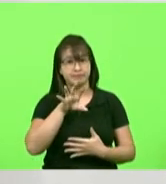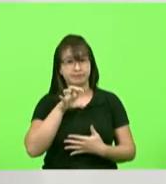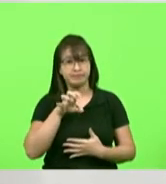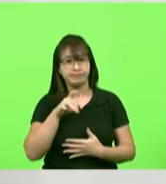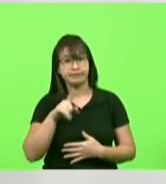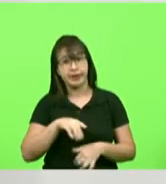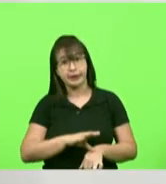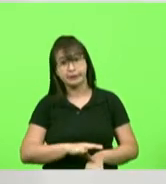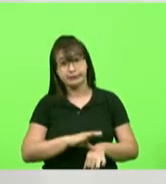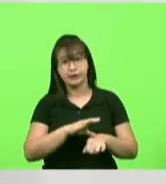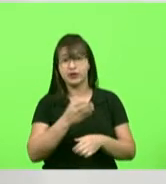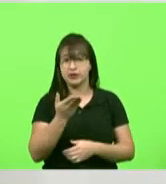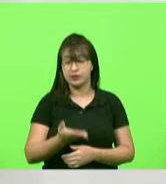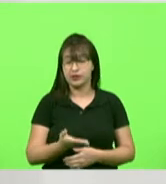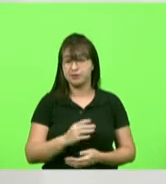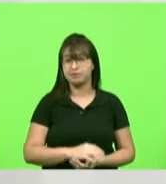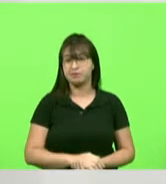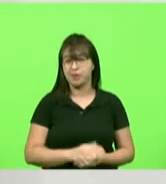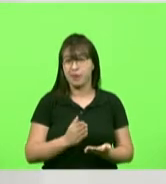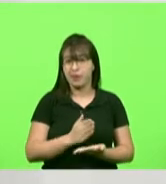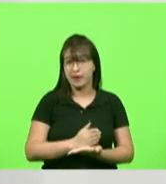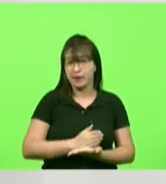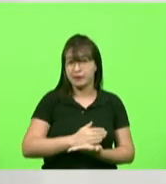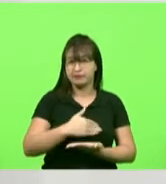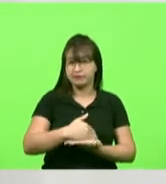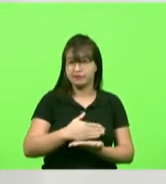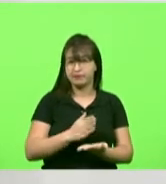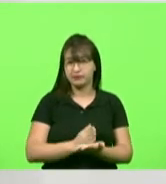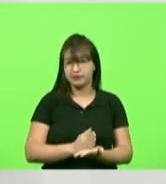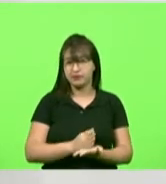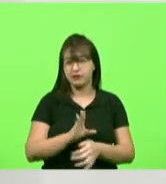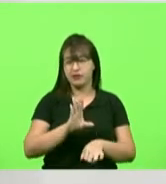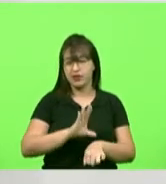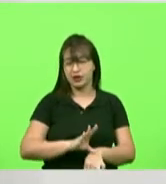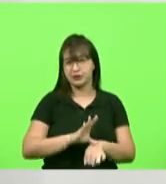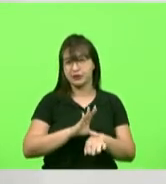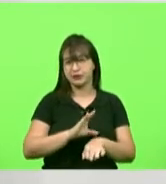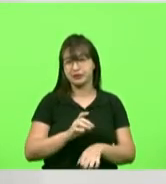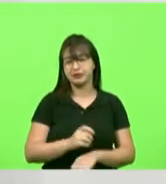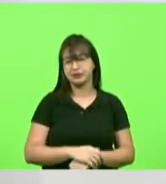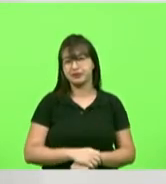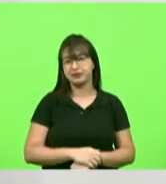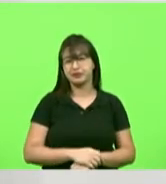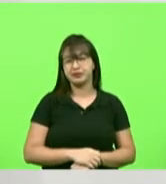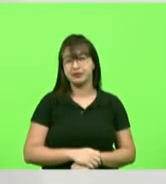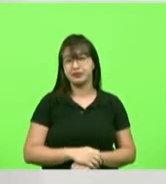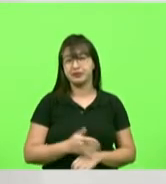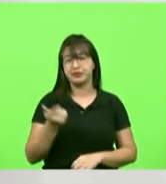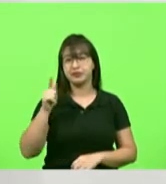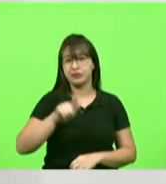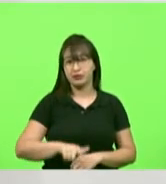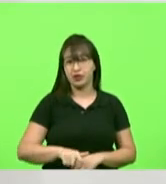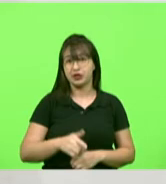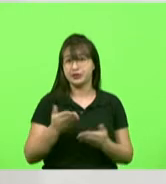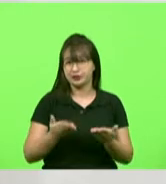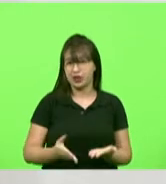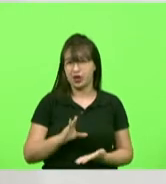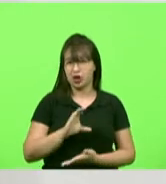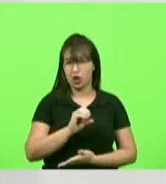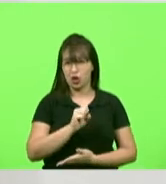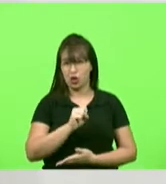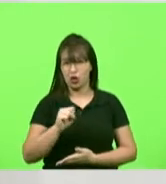então eu vou dividindo a responsabilidade entre conselhos eu gostaria de chamar a atenção também do COIS e vou